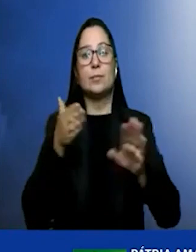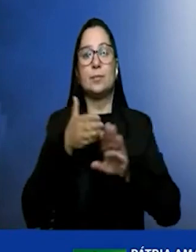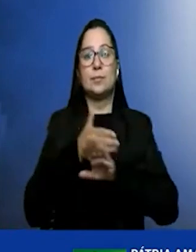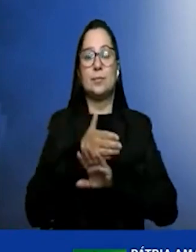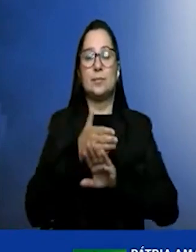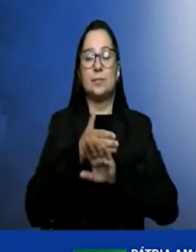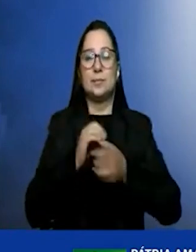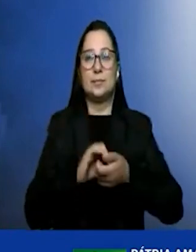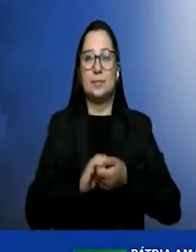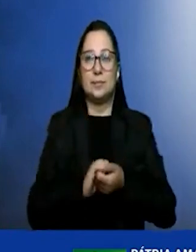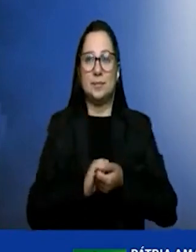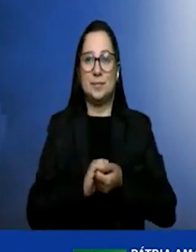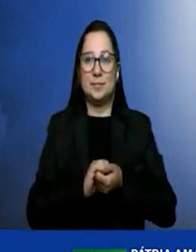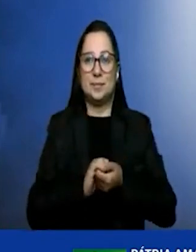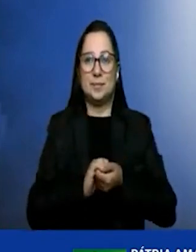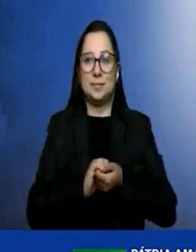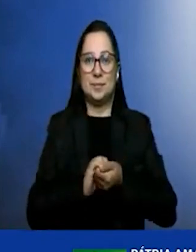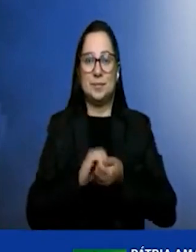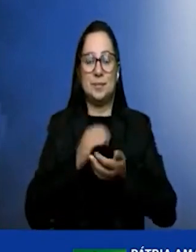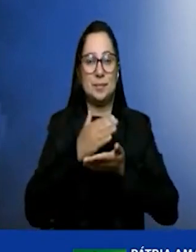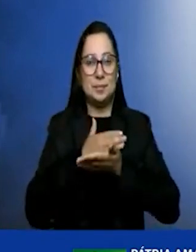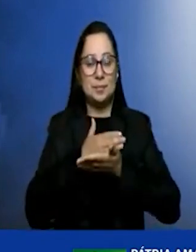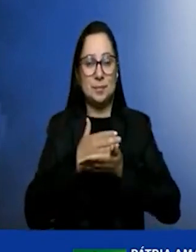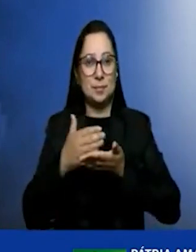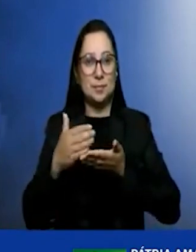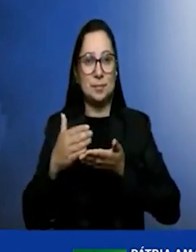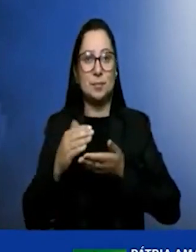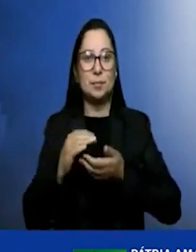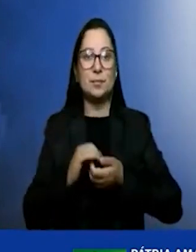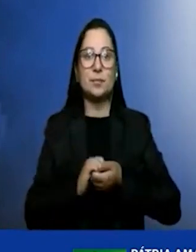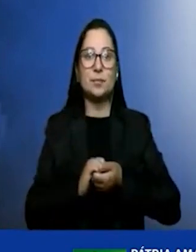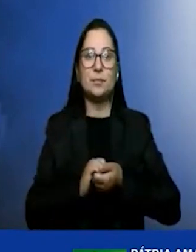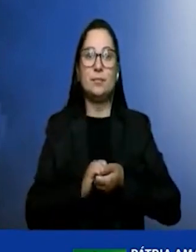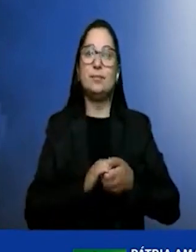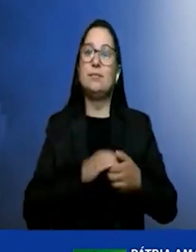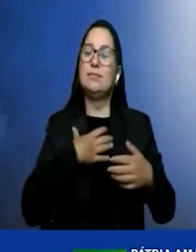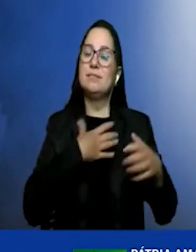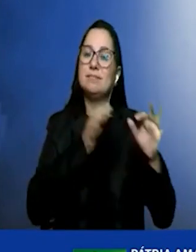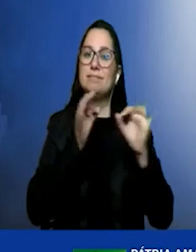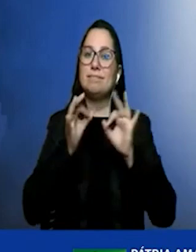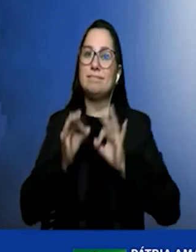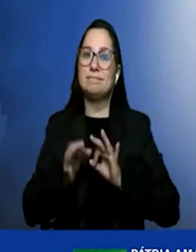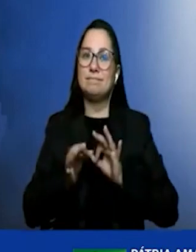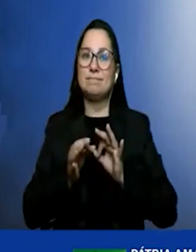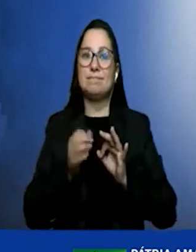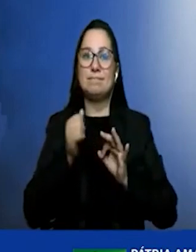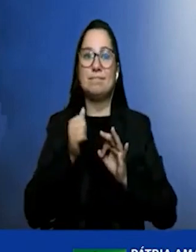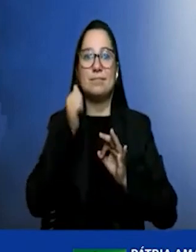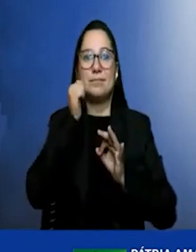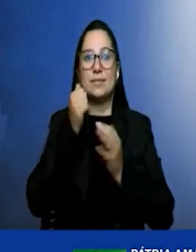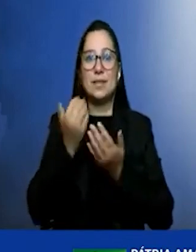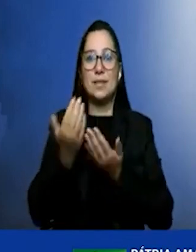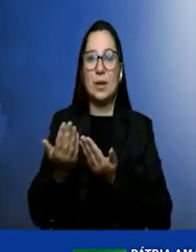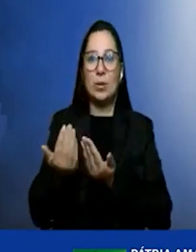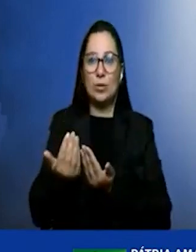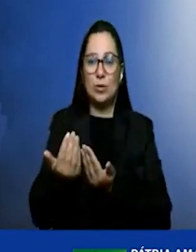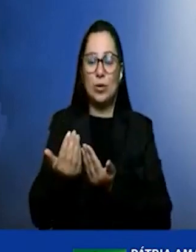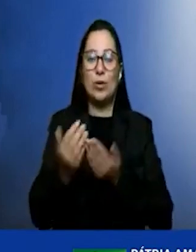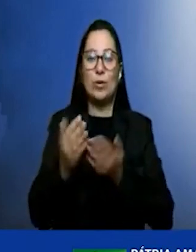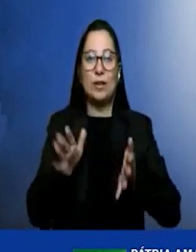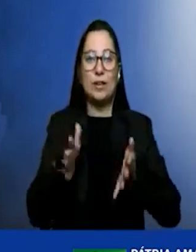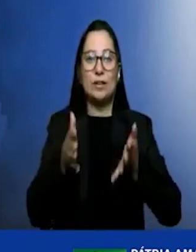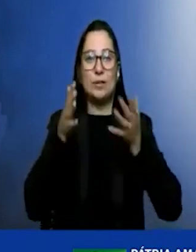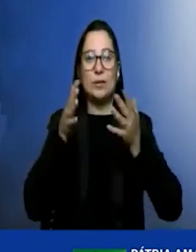Vamos começar a estímulo aqui, mas eu vou começar como tem que ser. Pela jovem aqui, estimulando aqui a nossa Vívia,